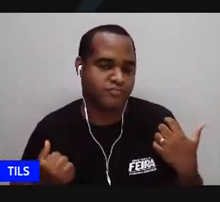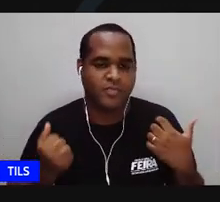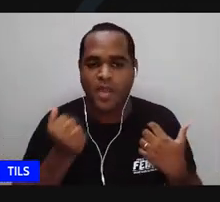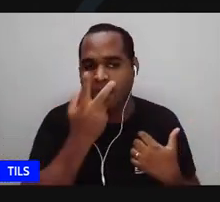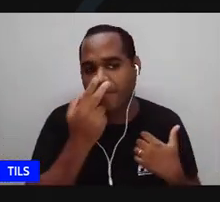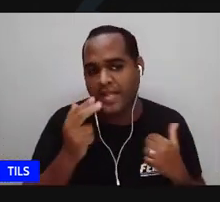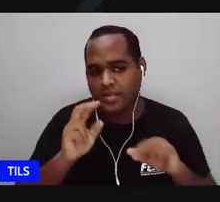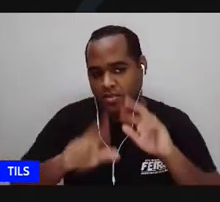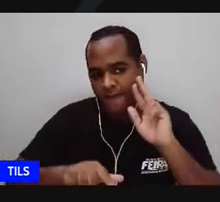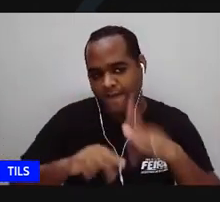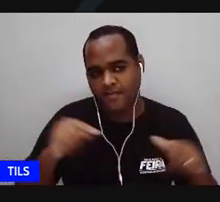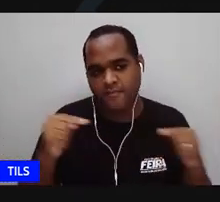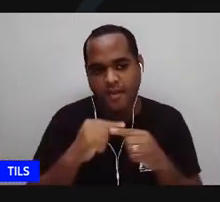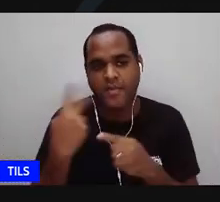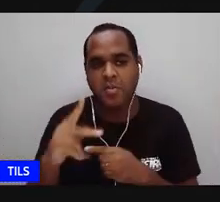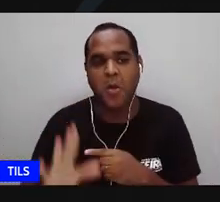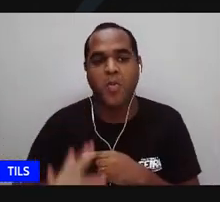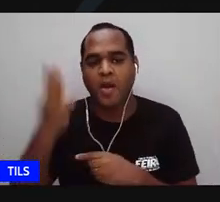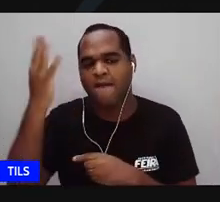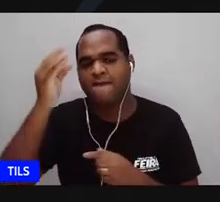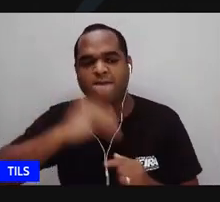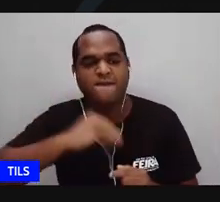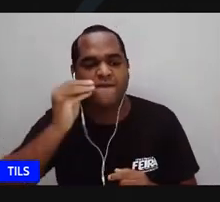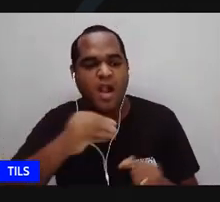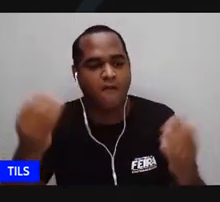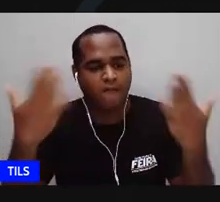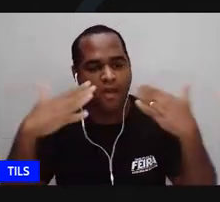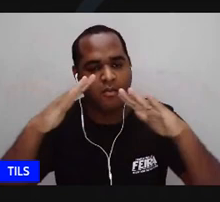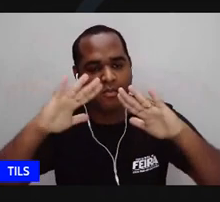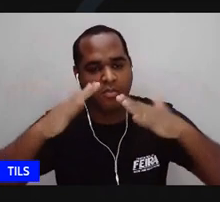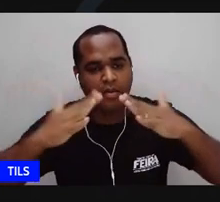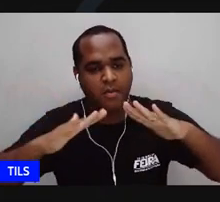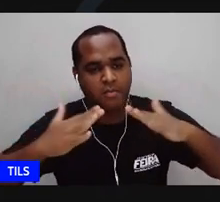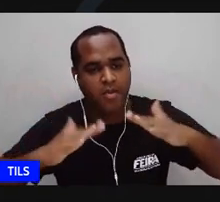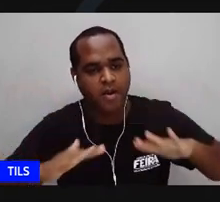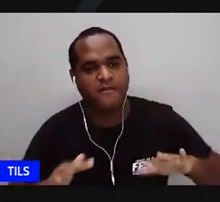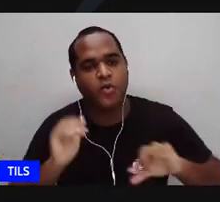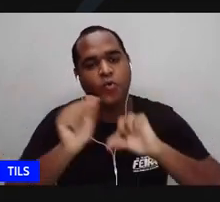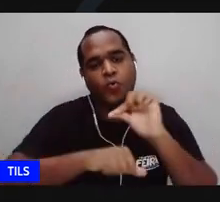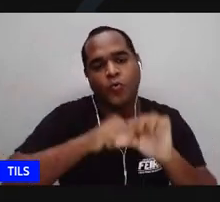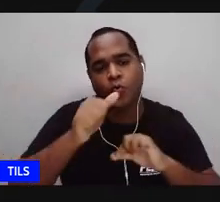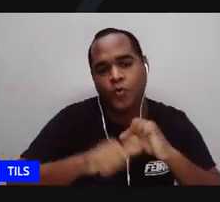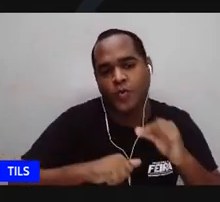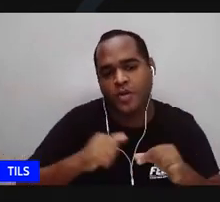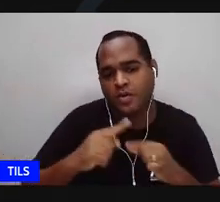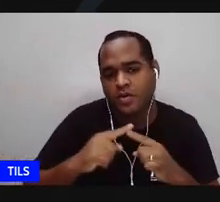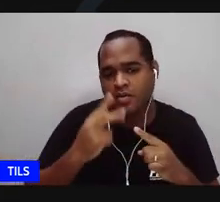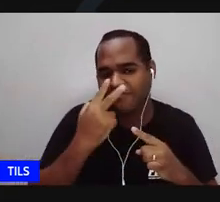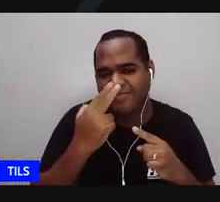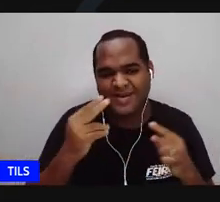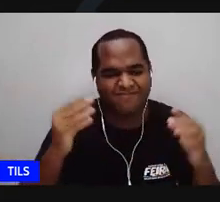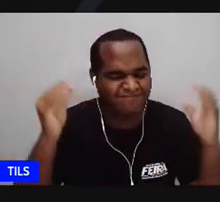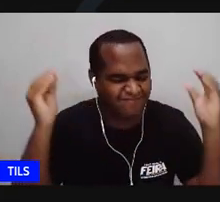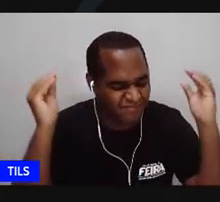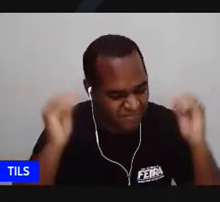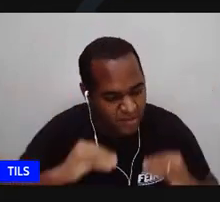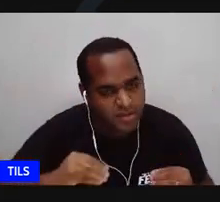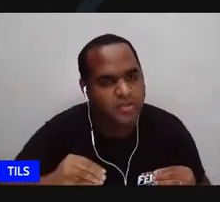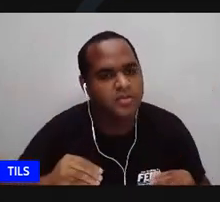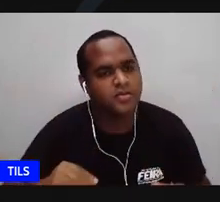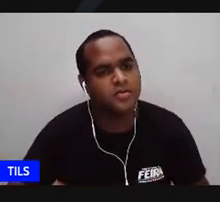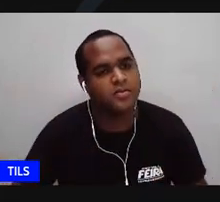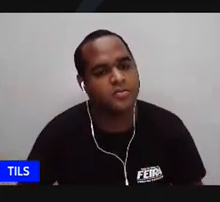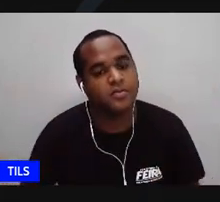que na verdade nos enfraquece nos divide nos desumaniza